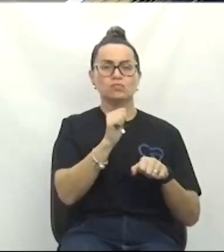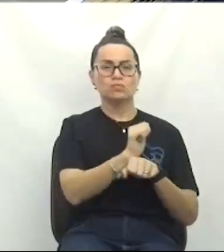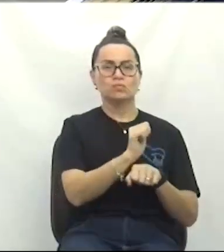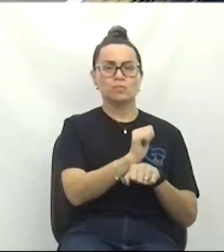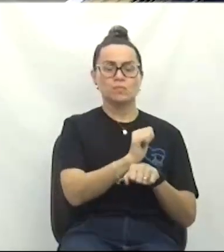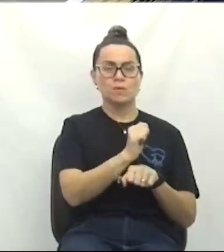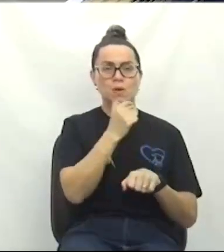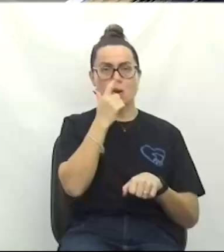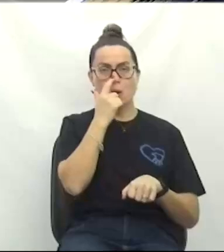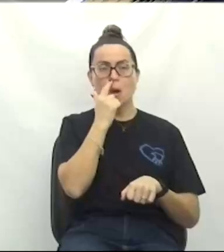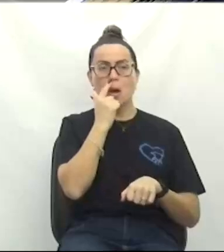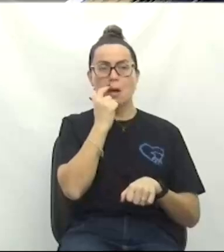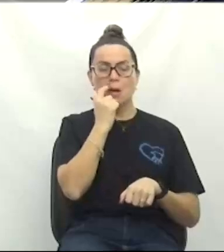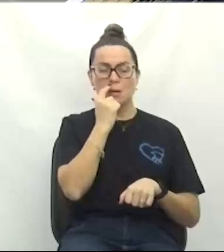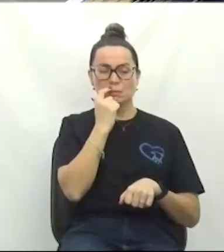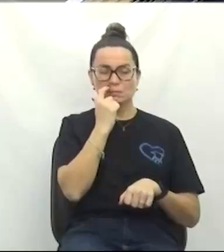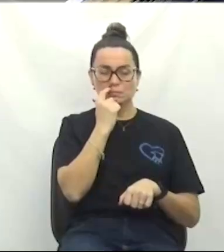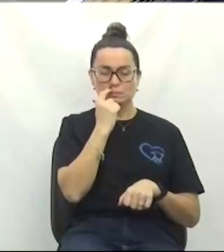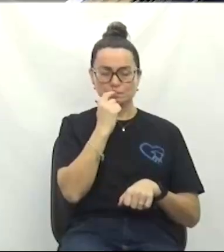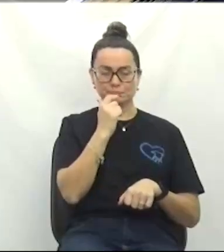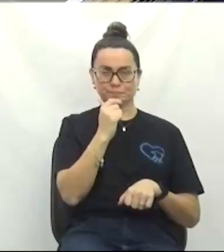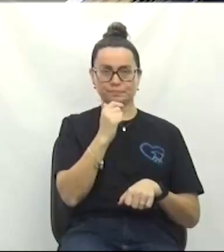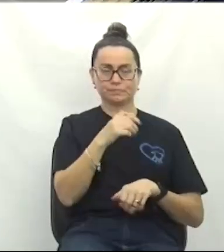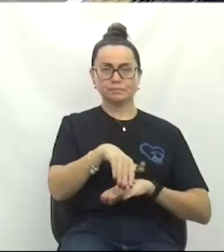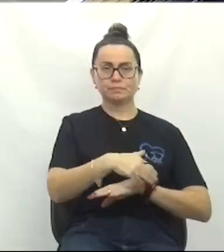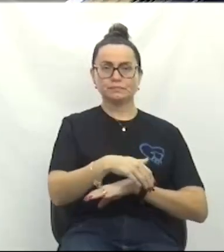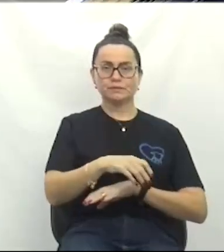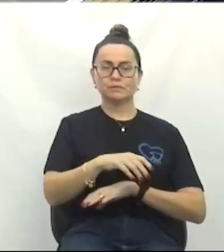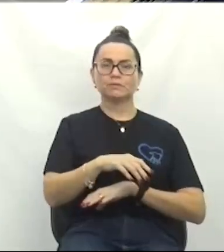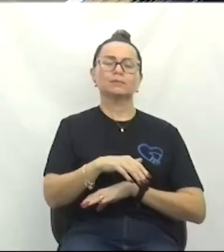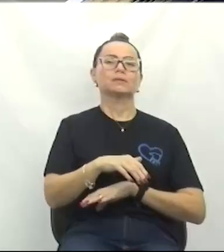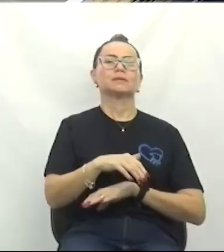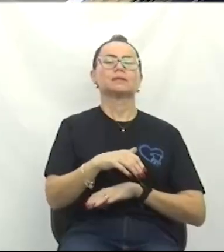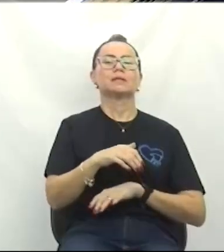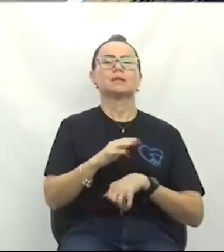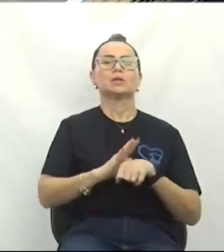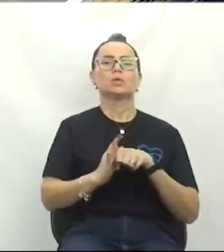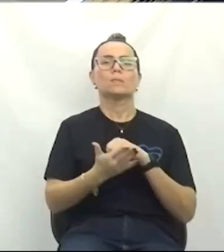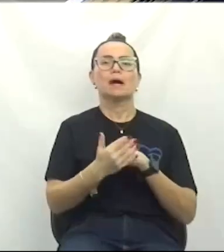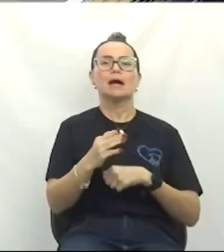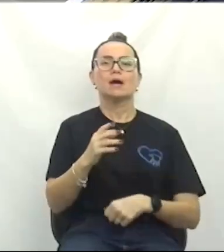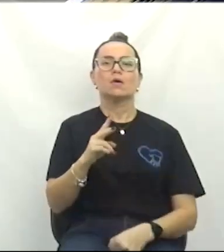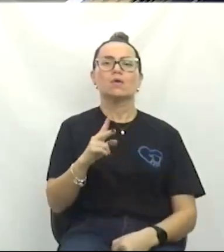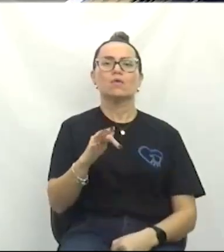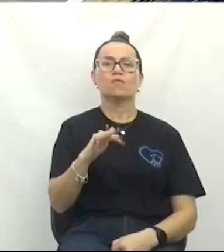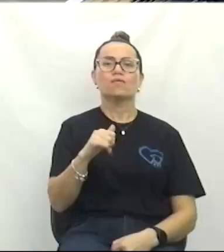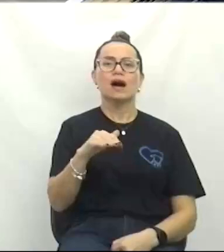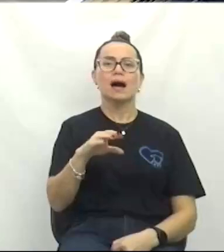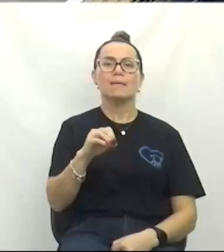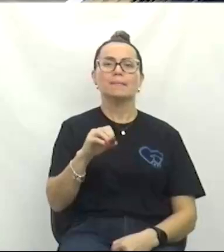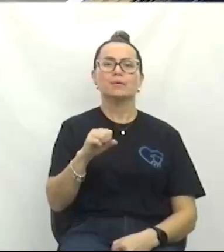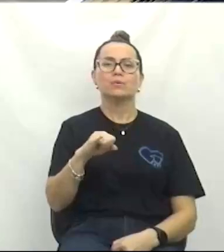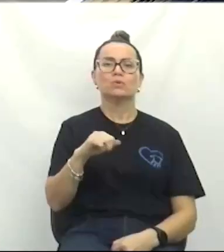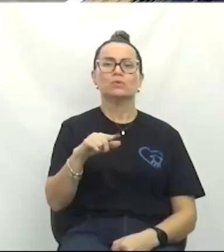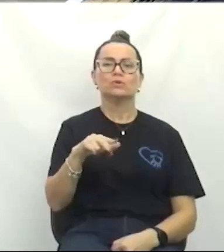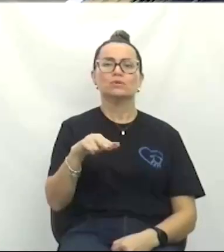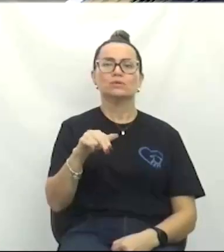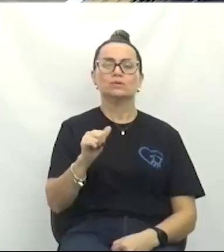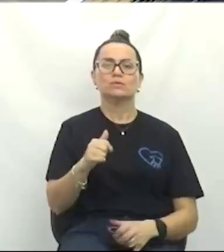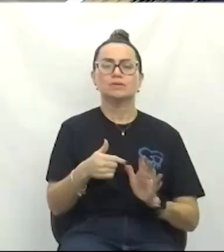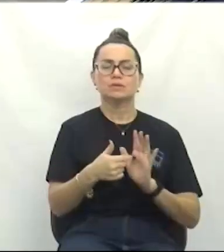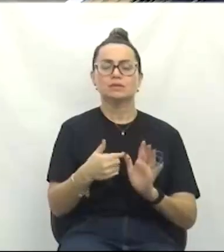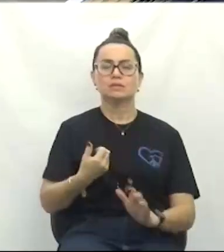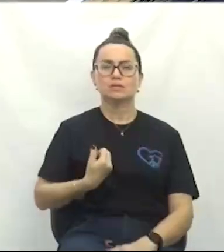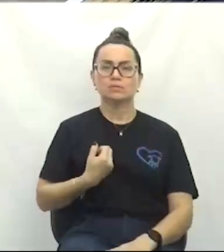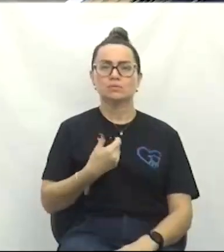Travessa com a rua Washington, bairro Fábio Silva. Indicação número 223, de 2024.